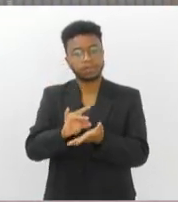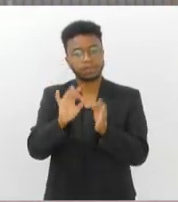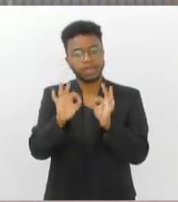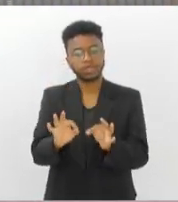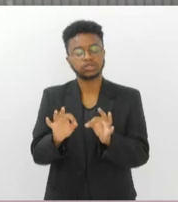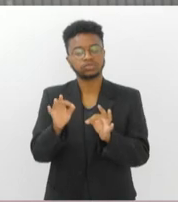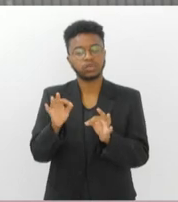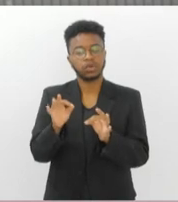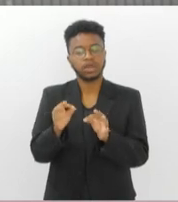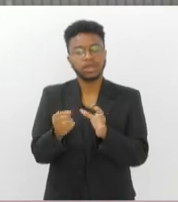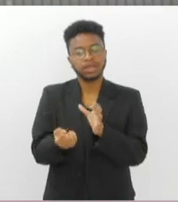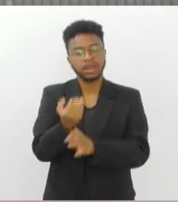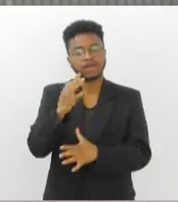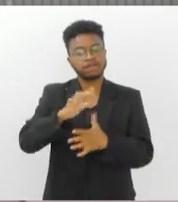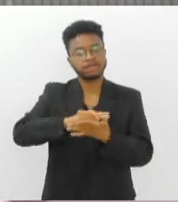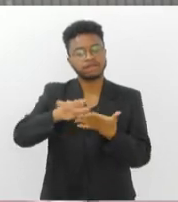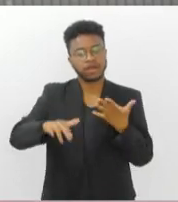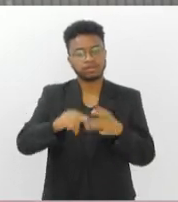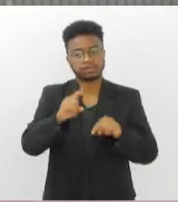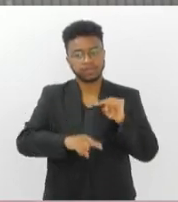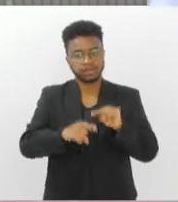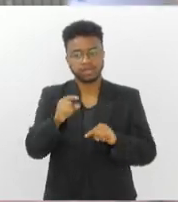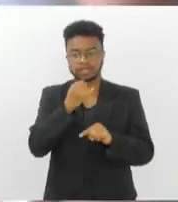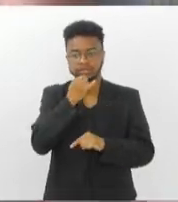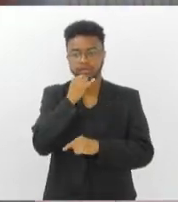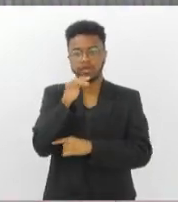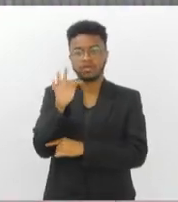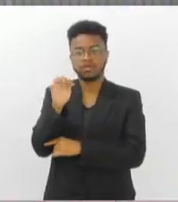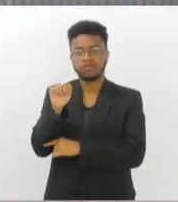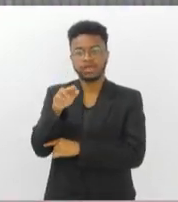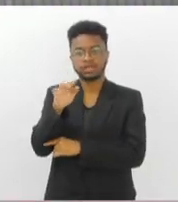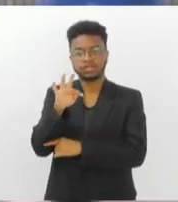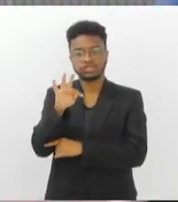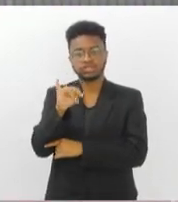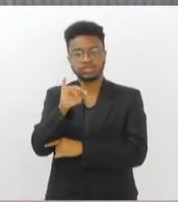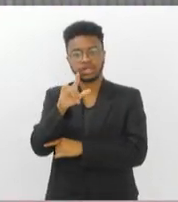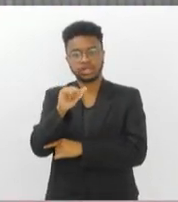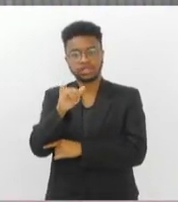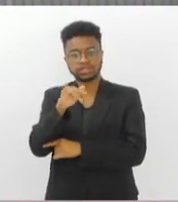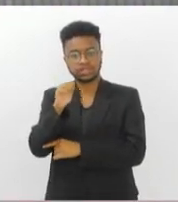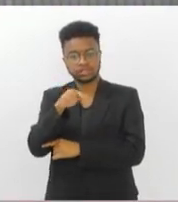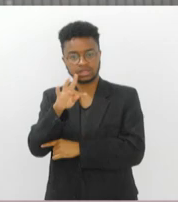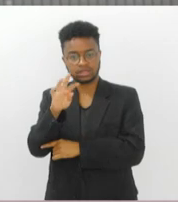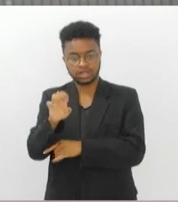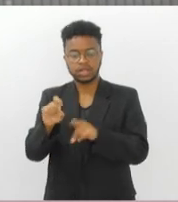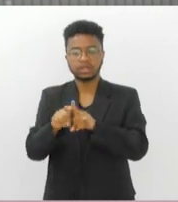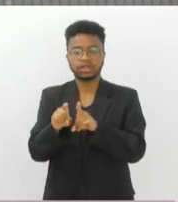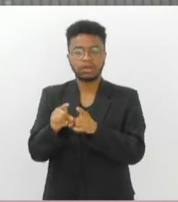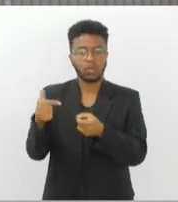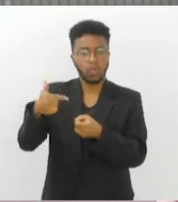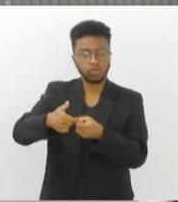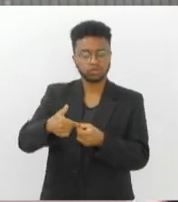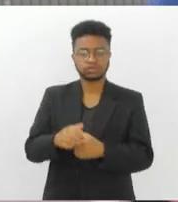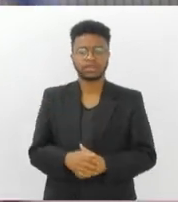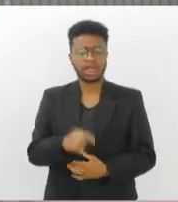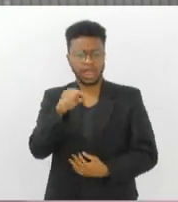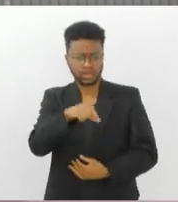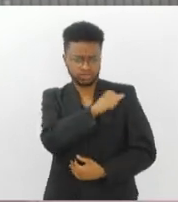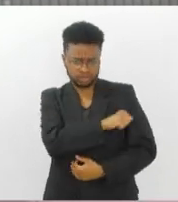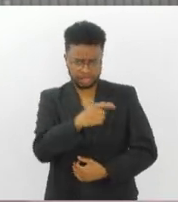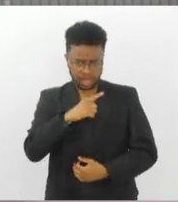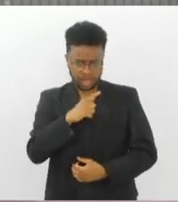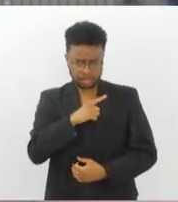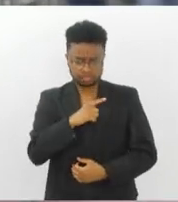produzir diversos produtos, de fertilizantes a combustíveis. E nós aqui no Estado do Rio de Janeiro, temos essa fonte?